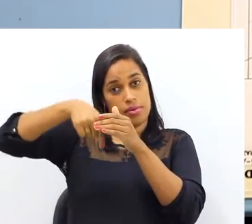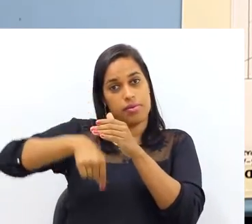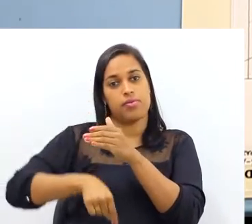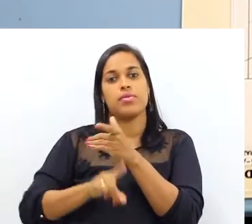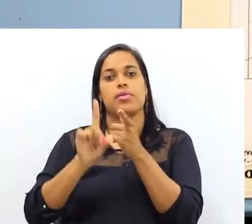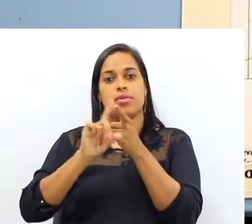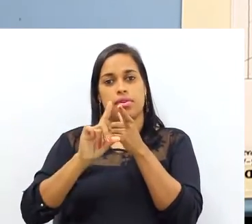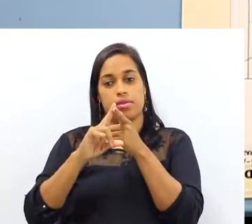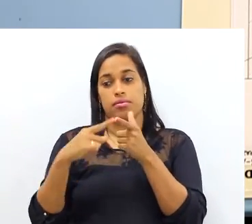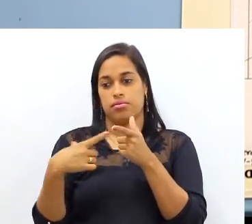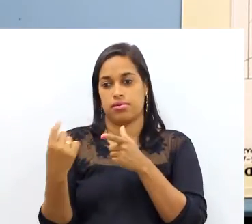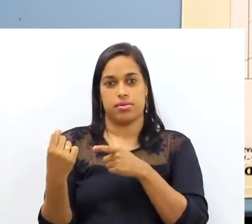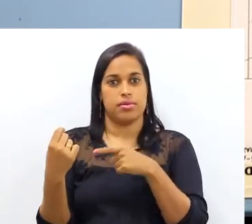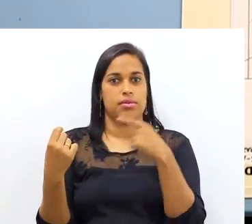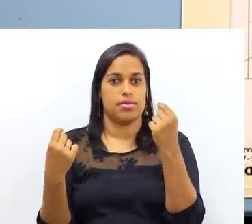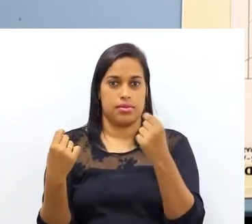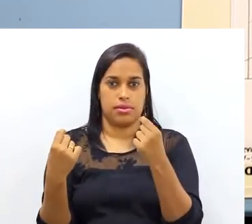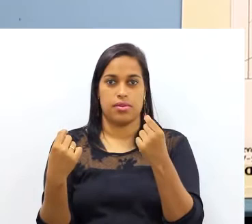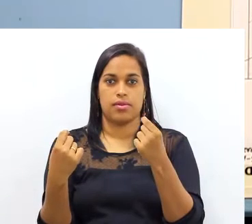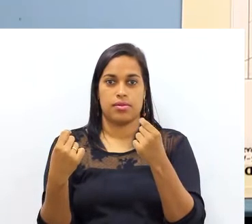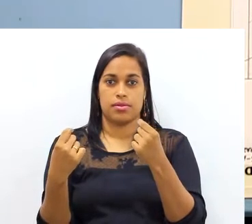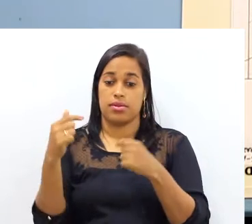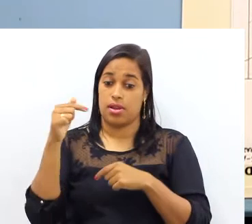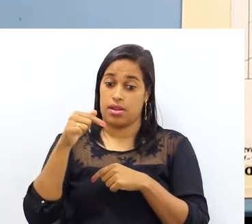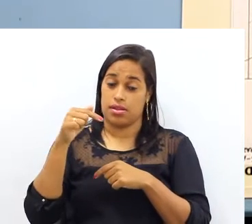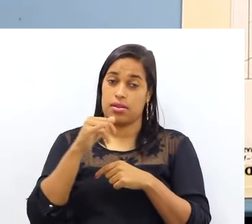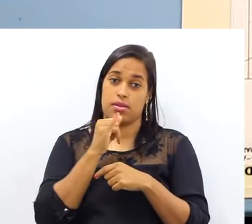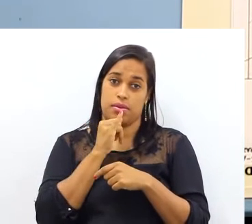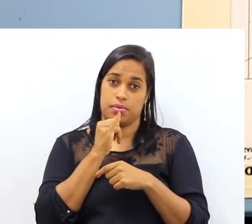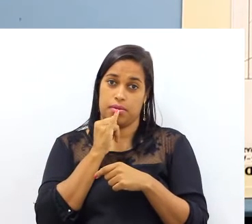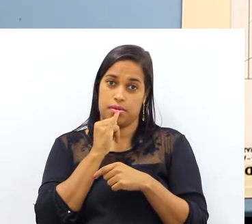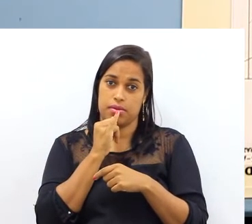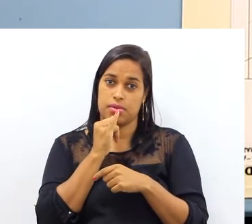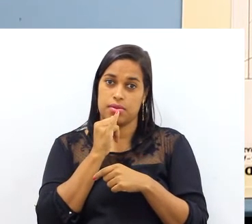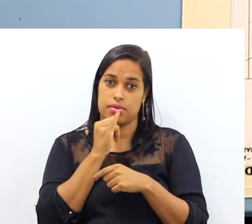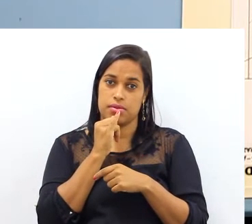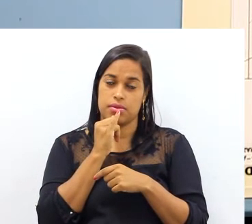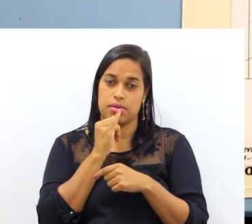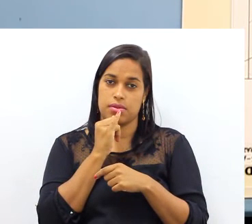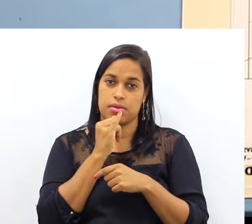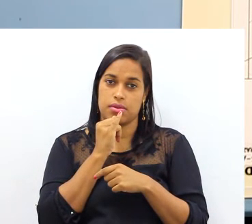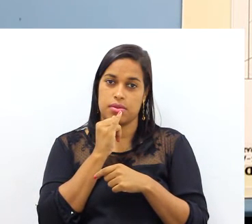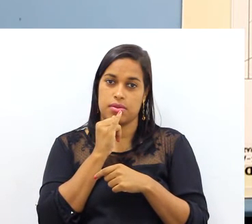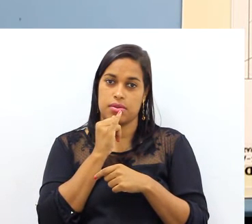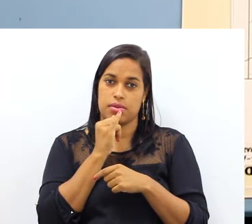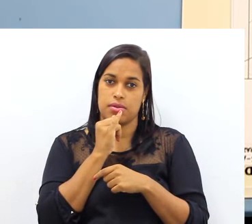Ligar a profundidade para a fuga. E daqui eu posso, por exemplo,